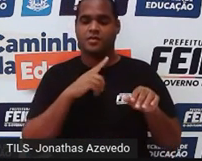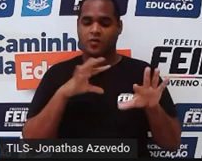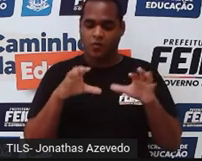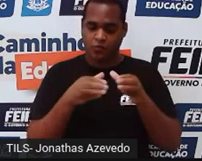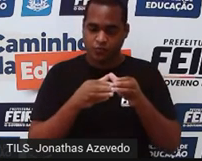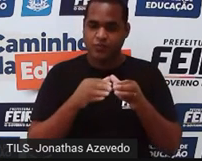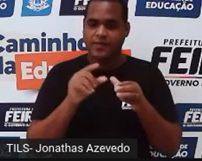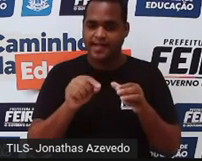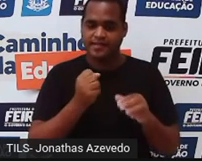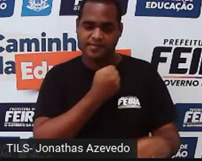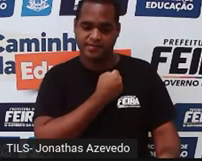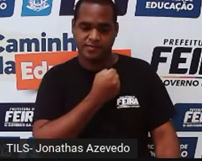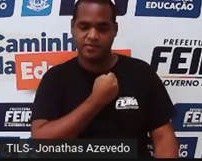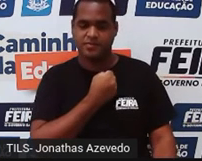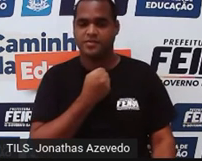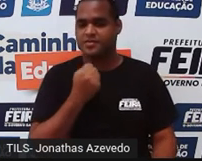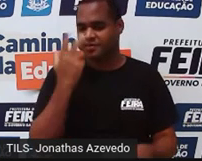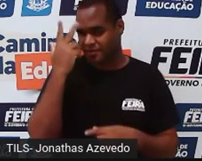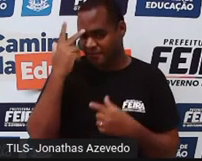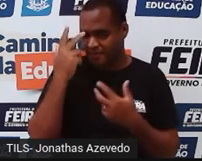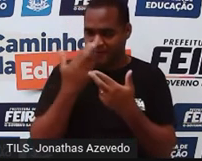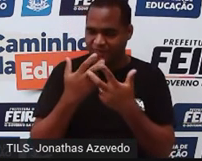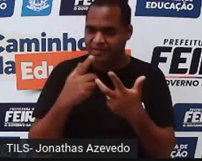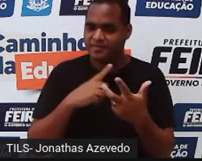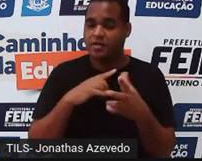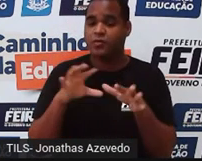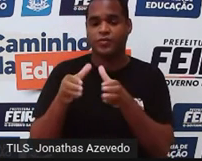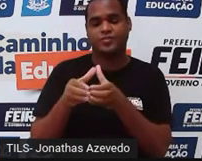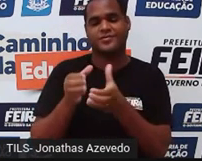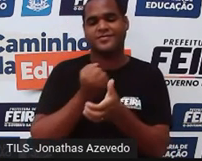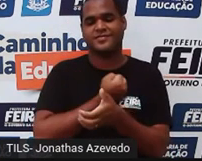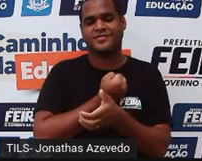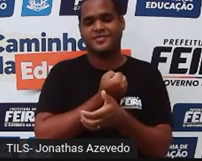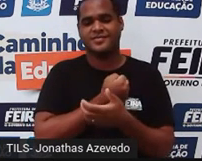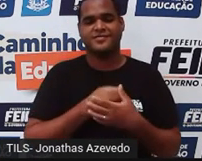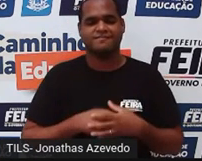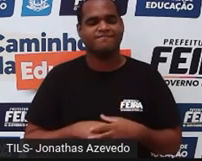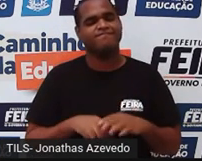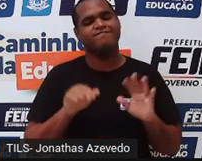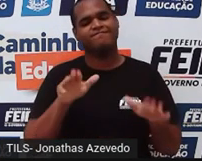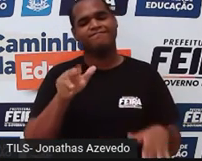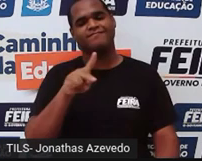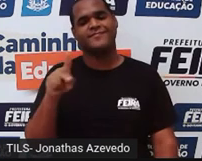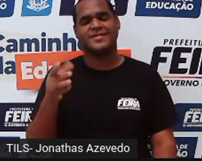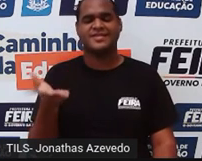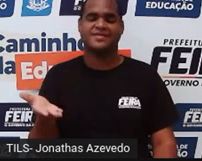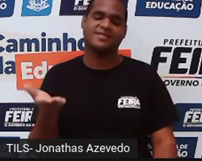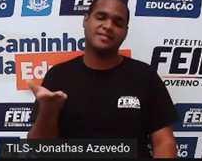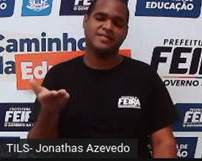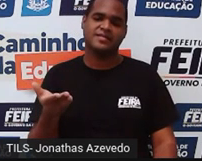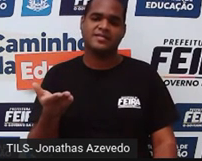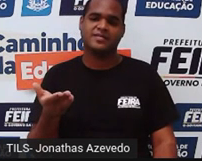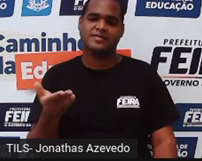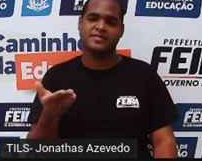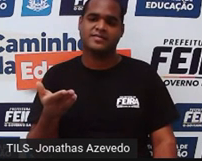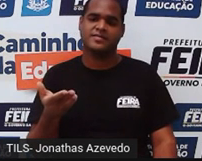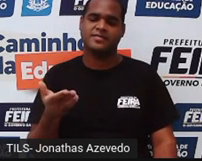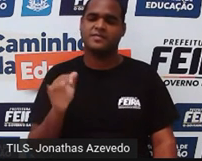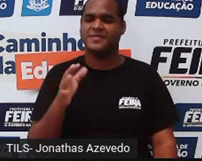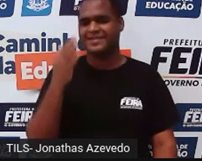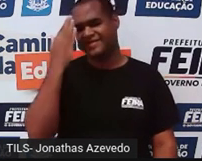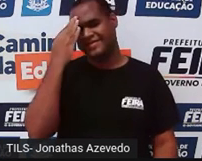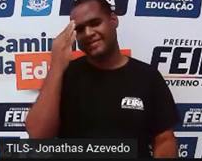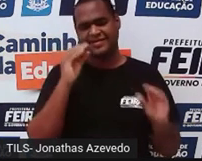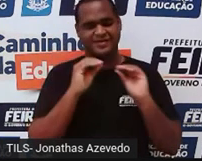Conjunto dos números reais. É um conjunto de números. Tá, professor, mas... Não